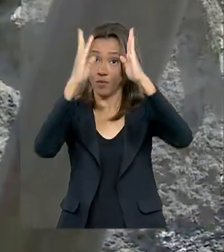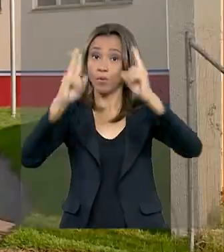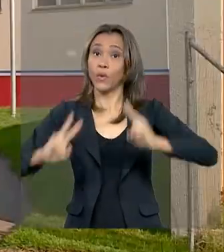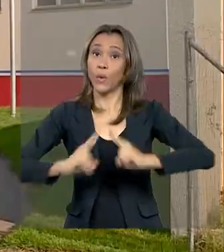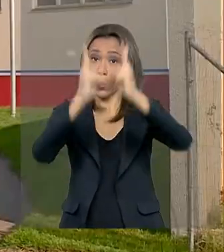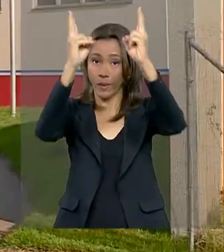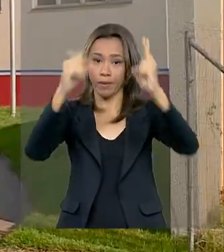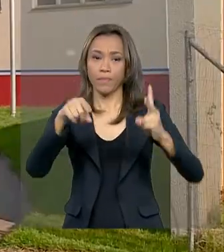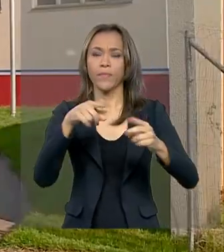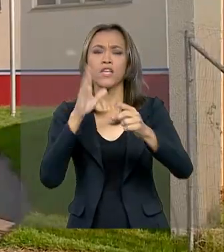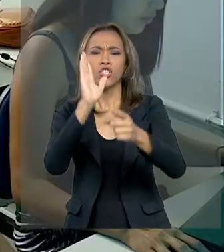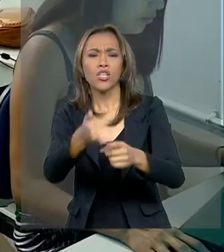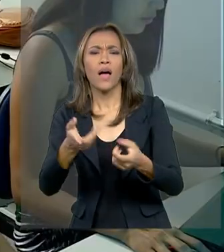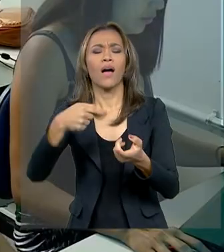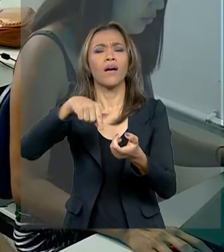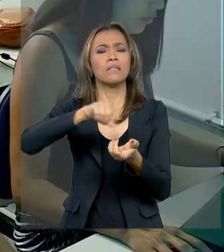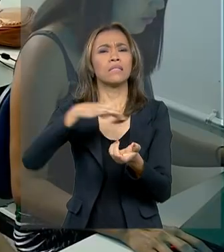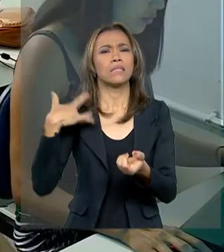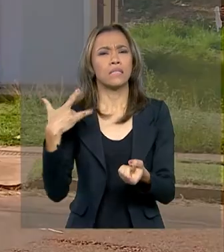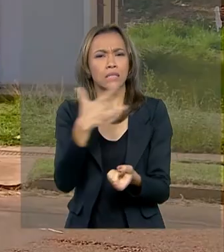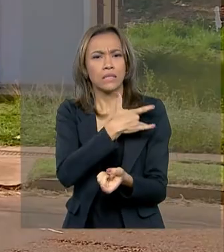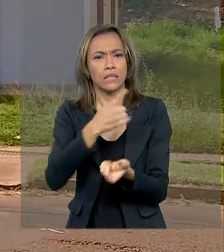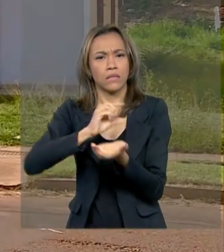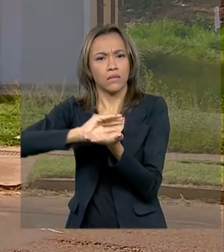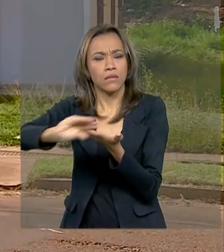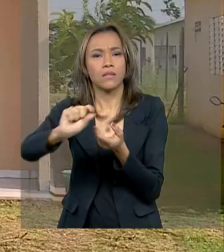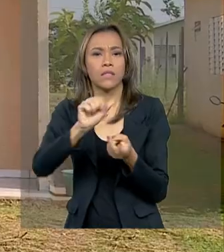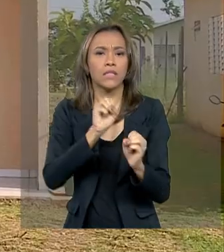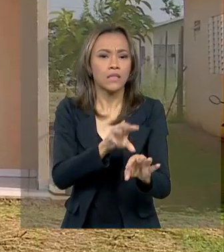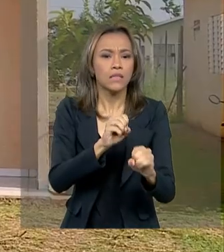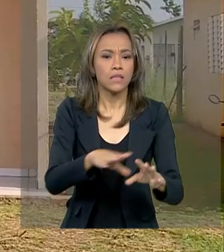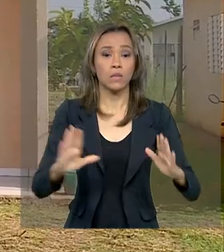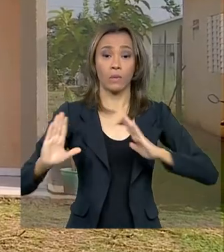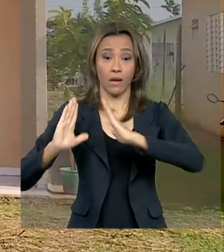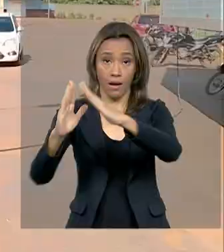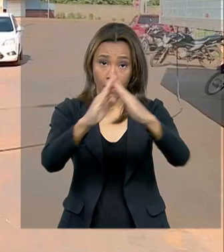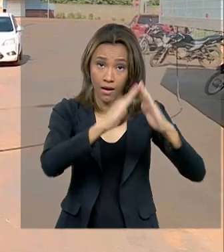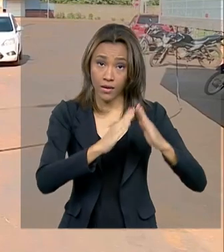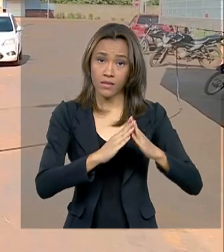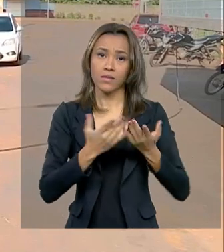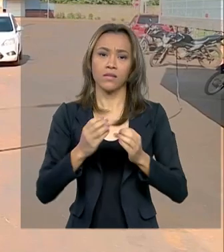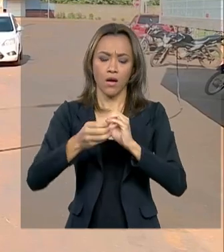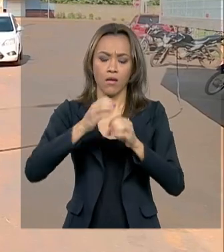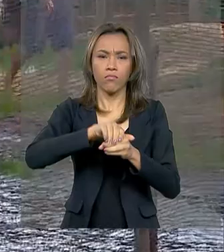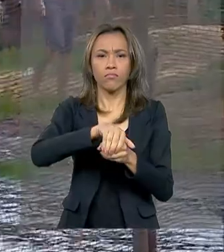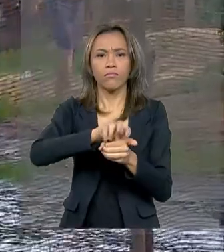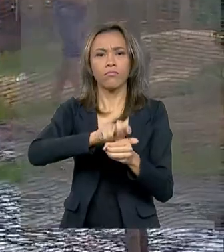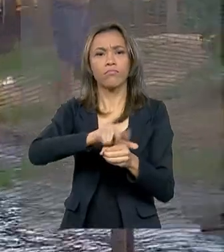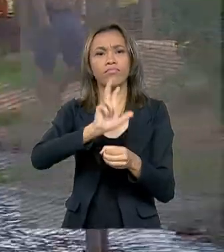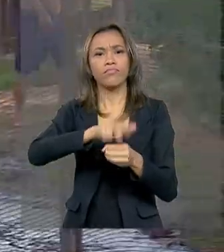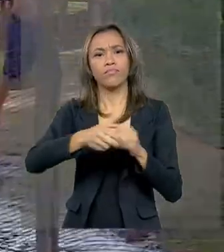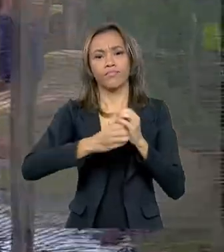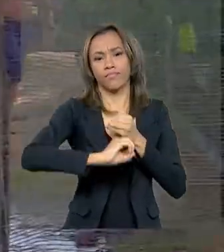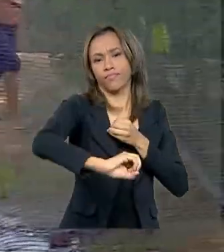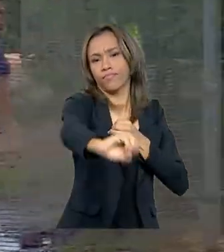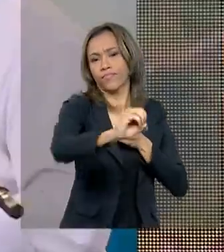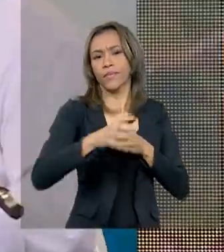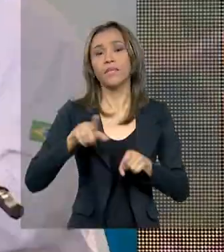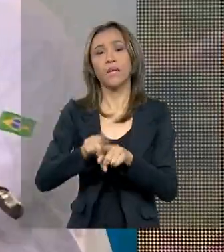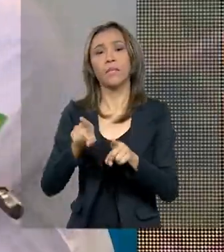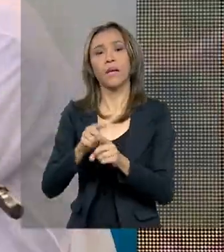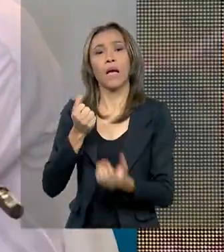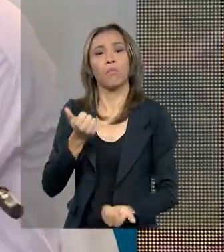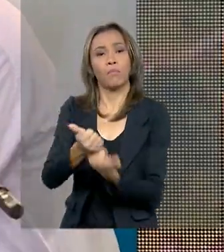bilhões de reais em saúde, educação, habitação, saneamento básico, segurança e assistência social.